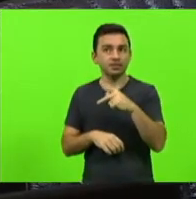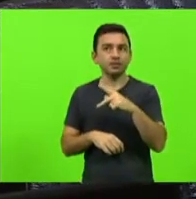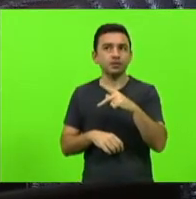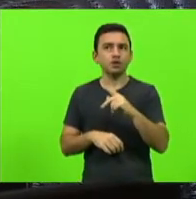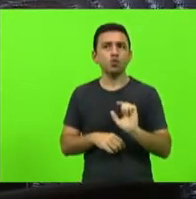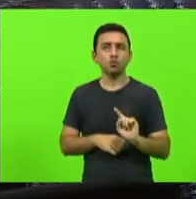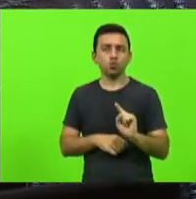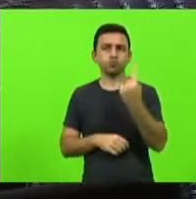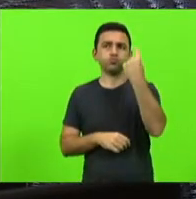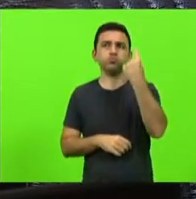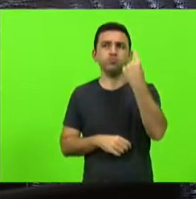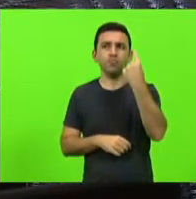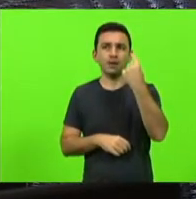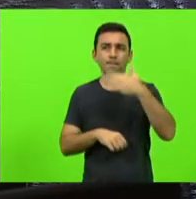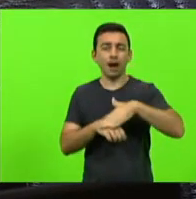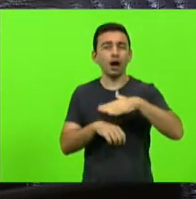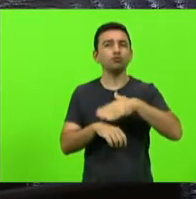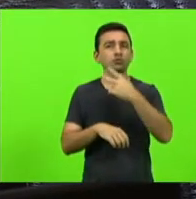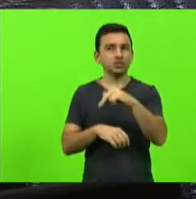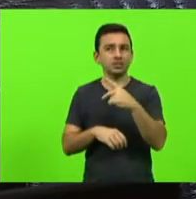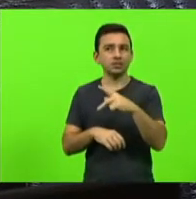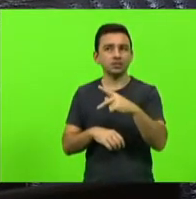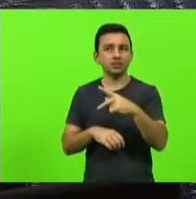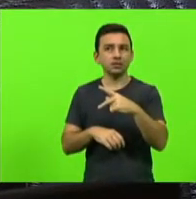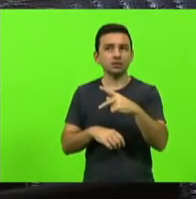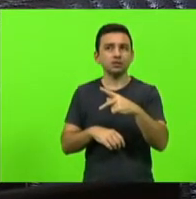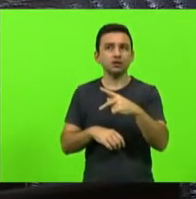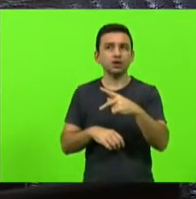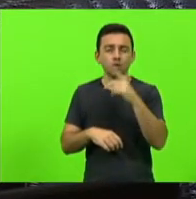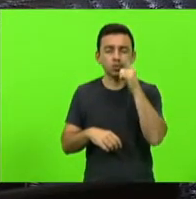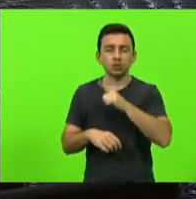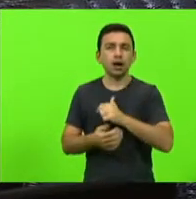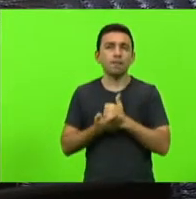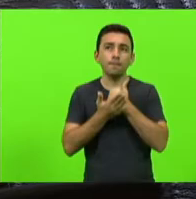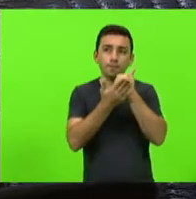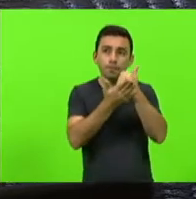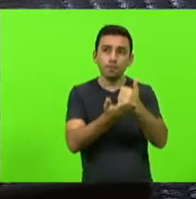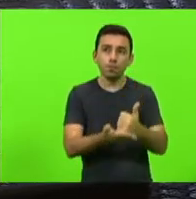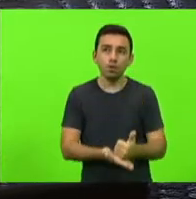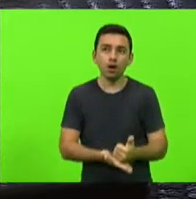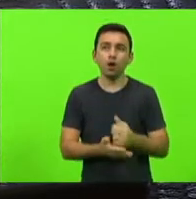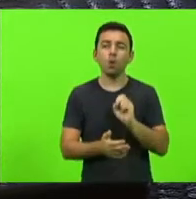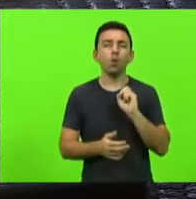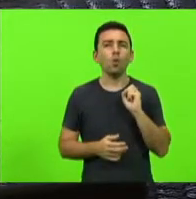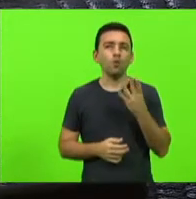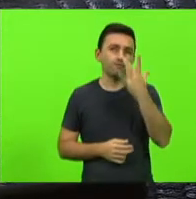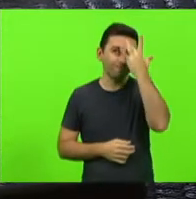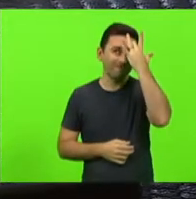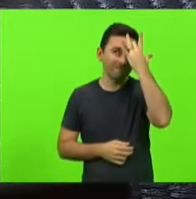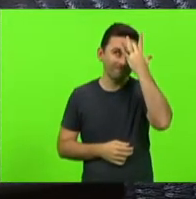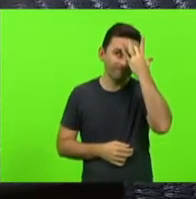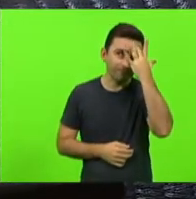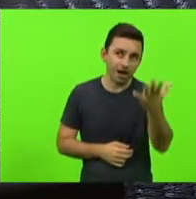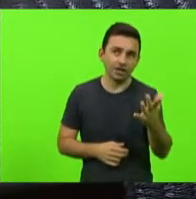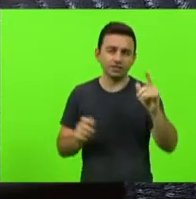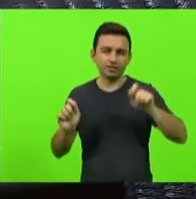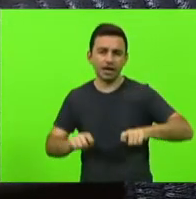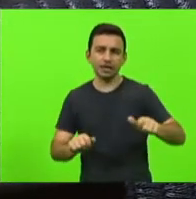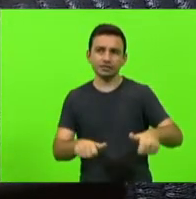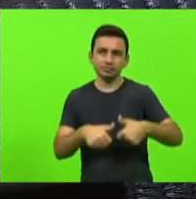uma ação para beneficiar ou facilitar ou para reerguer